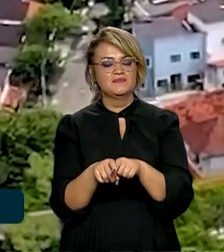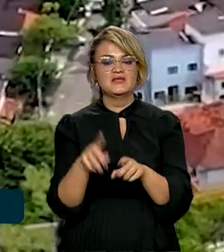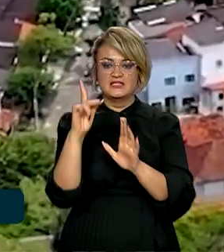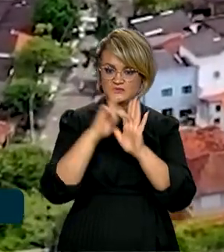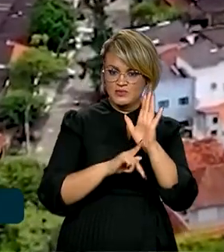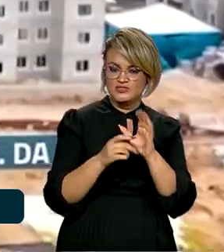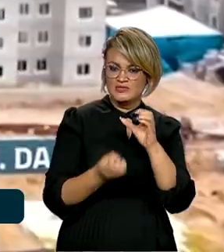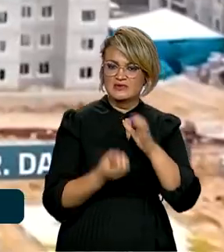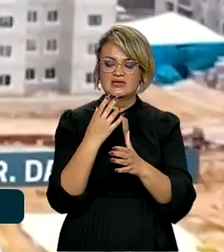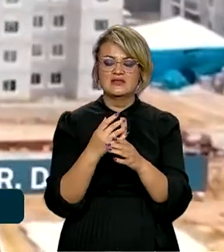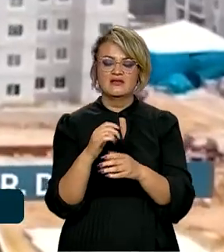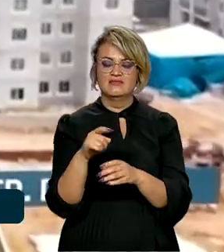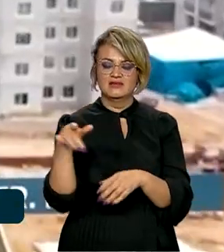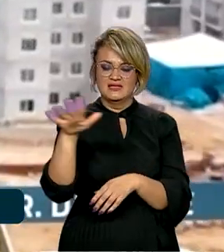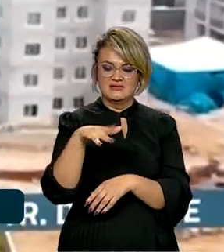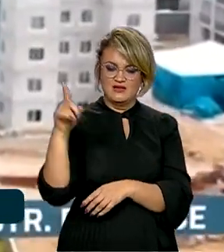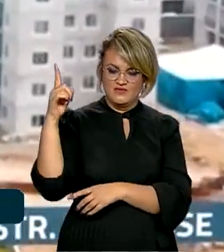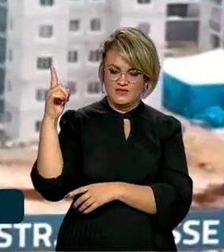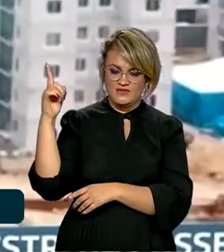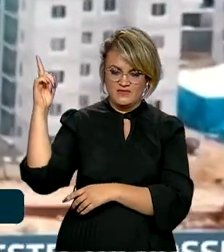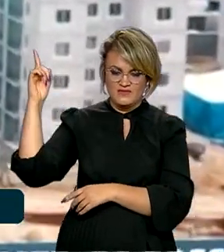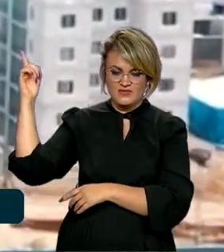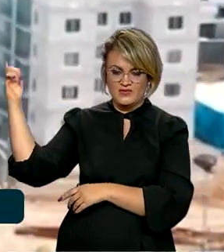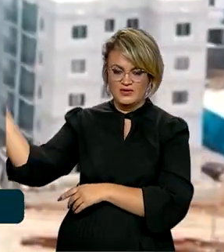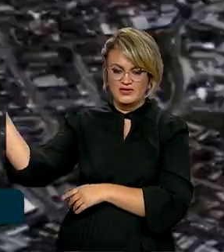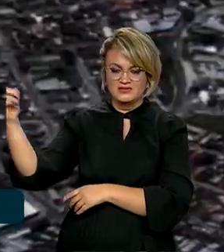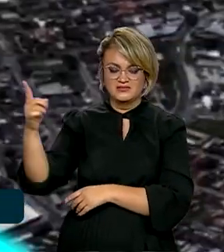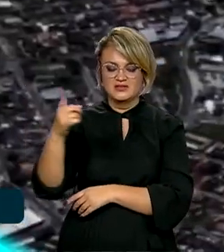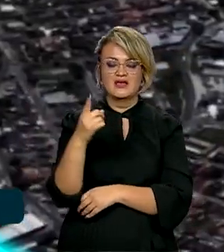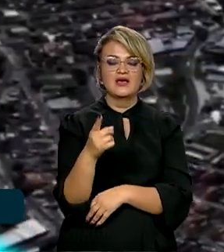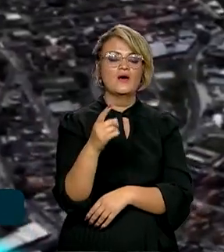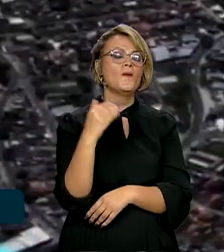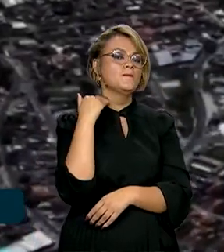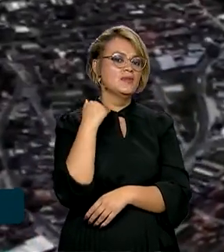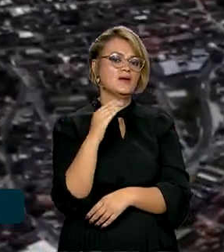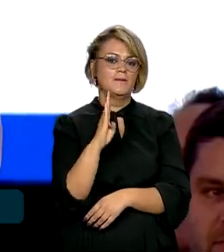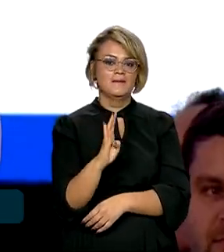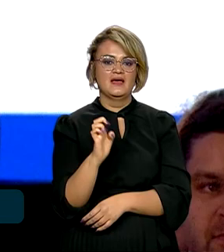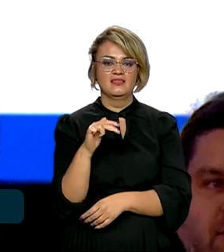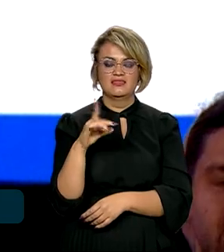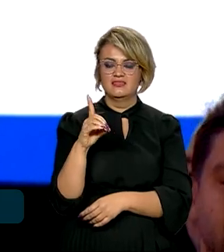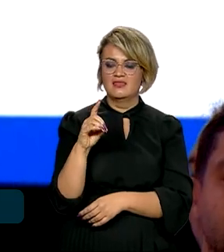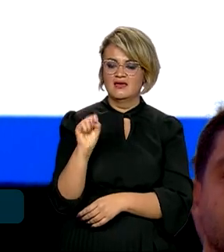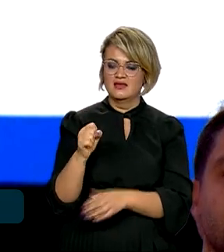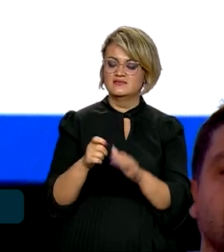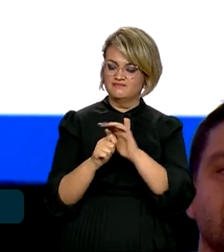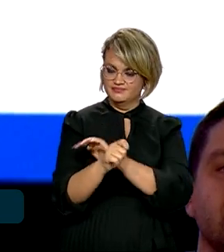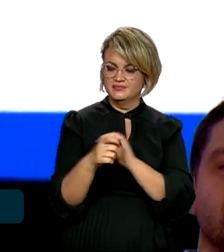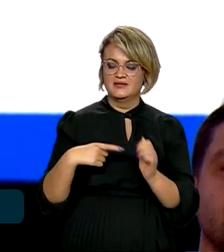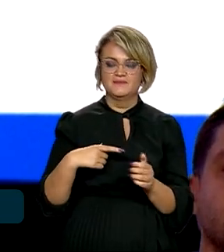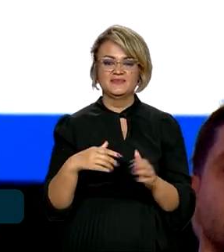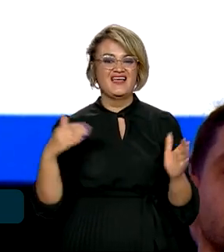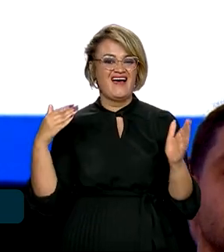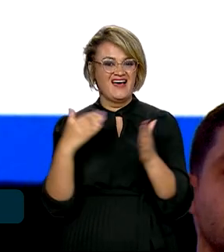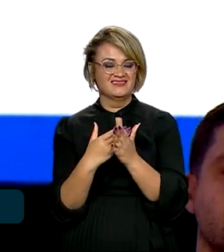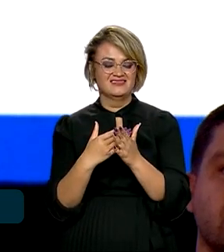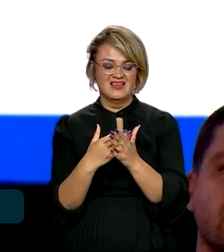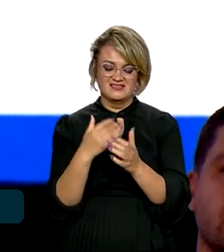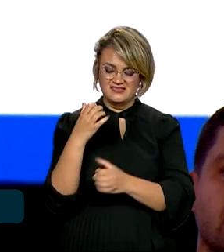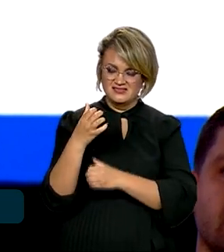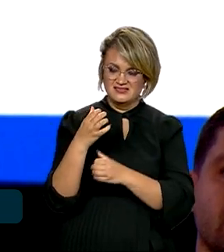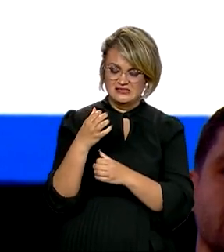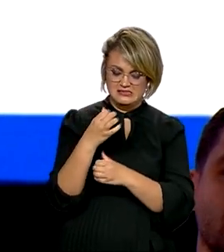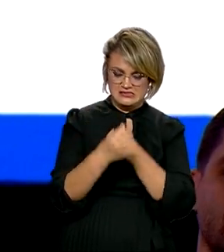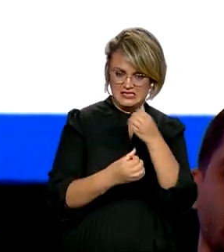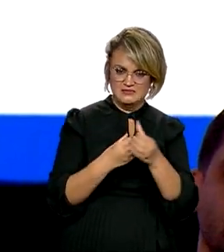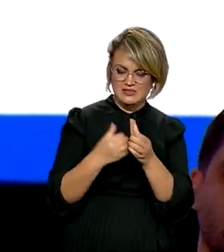também cria a Floresta da Posse, será financiado em parte pelo BNDES. Nós vamos ter um segundo semestre muito melhor que o